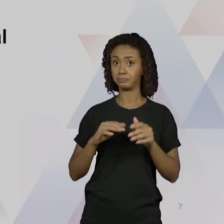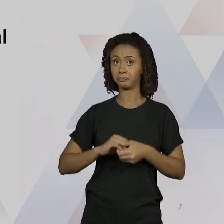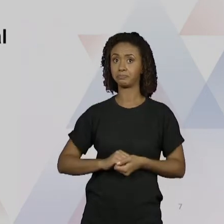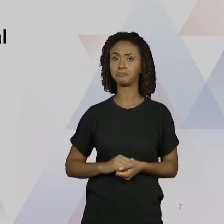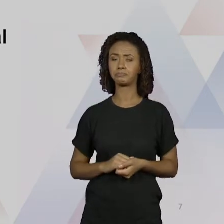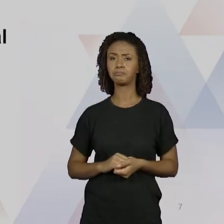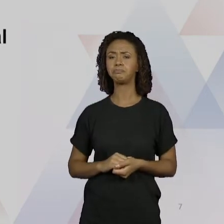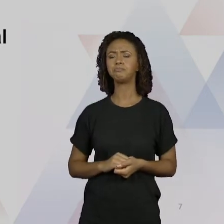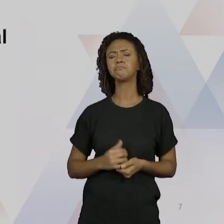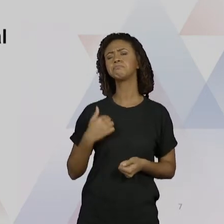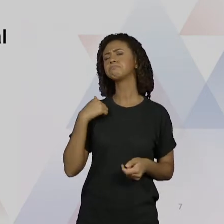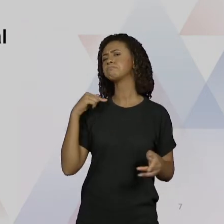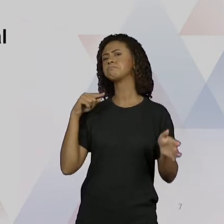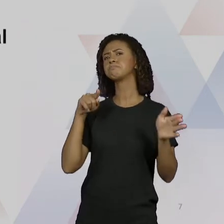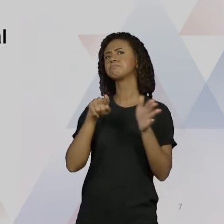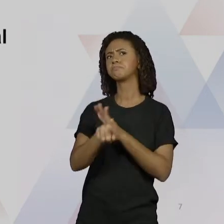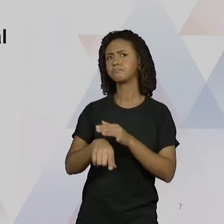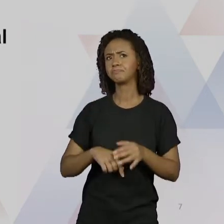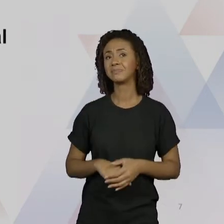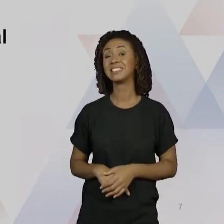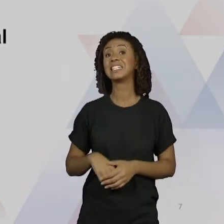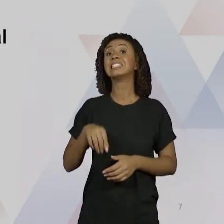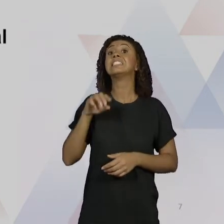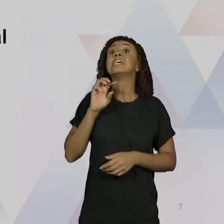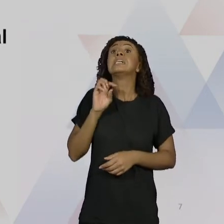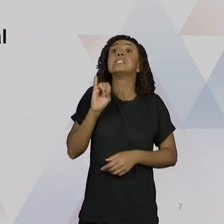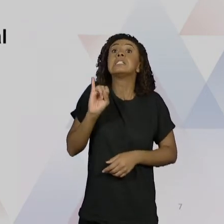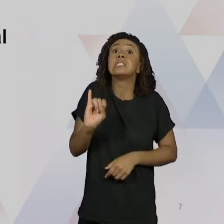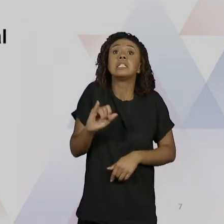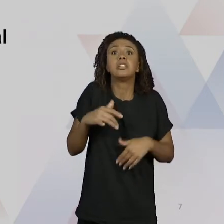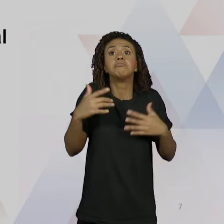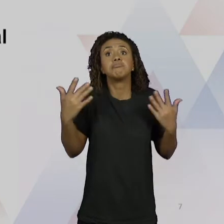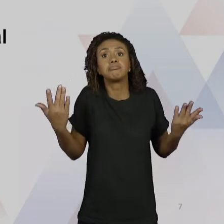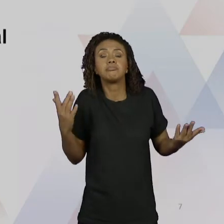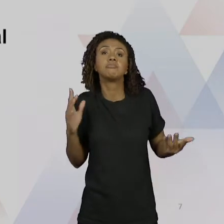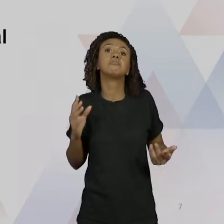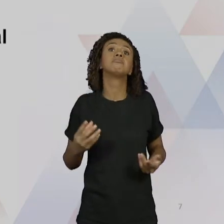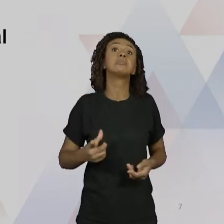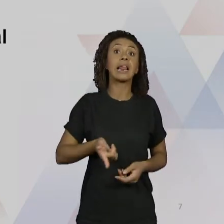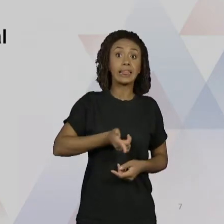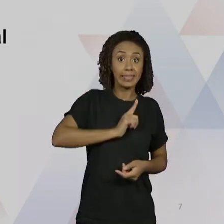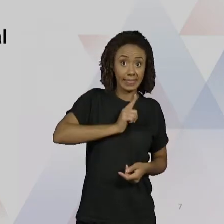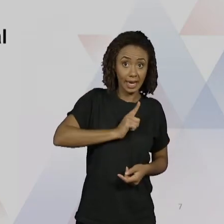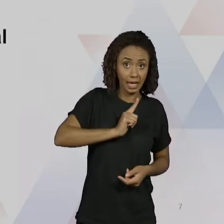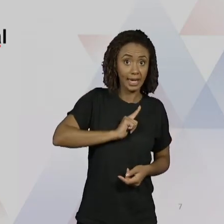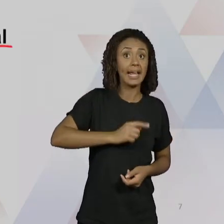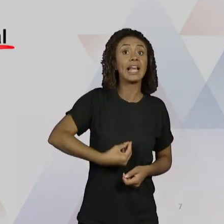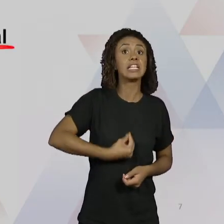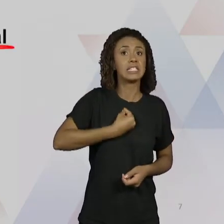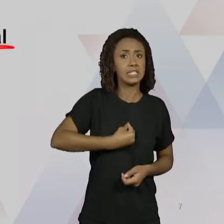Eu pergunto assim, caso exista, em qual base